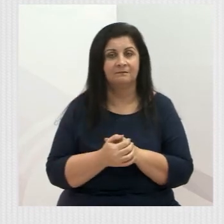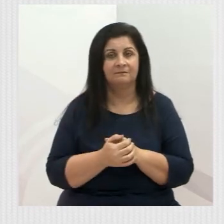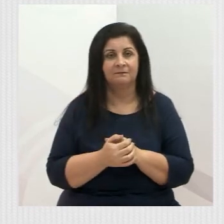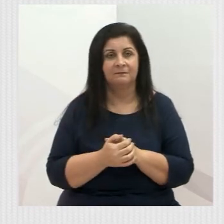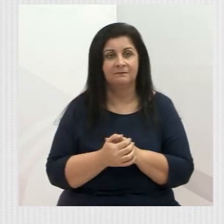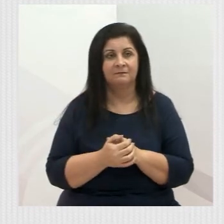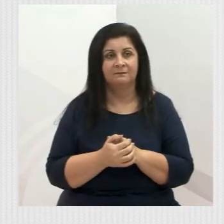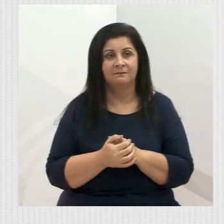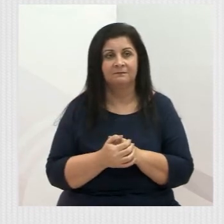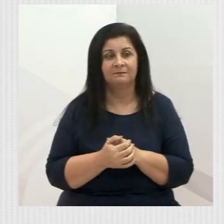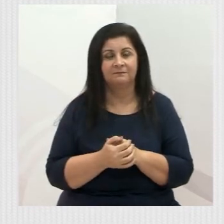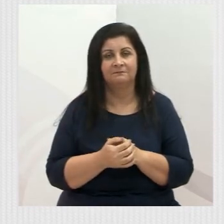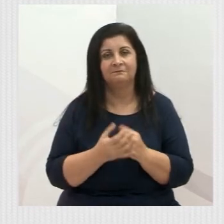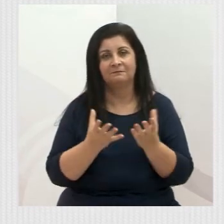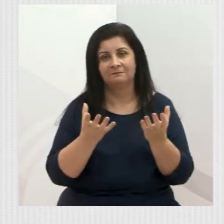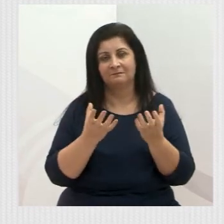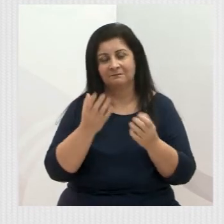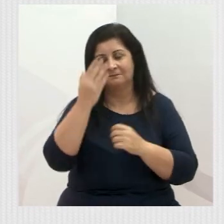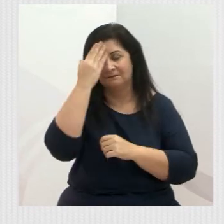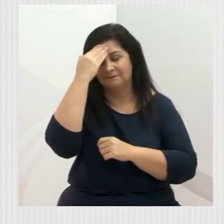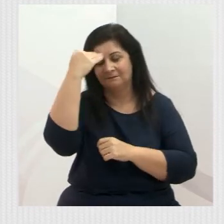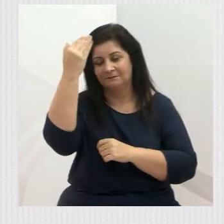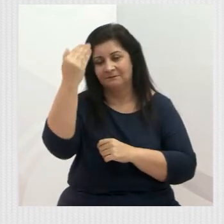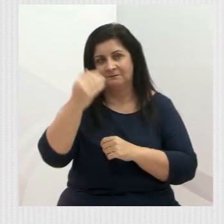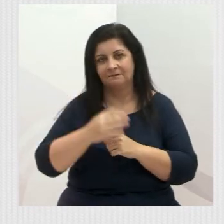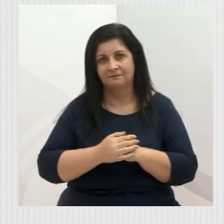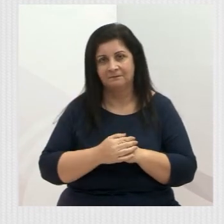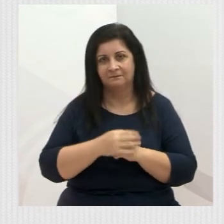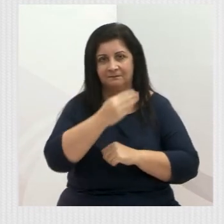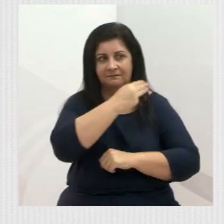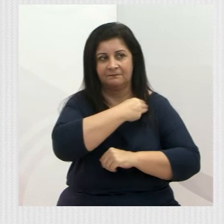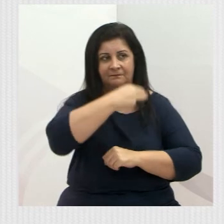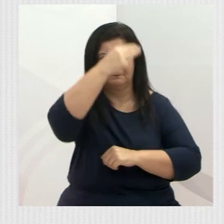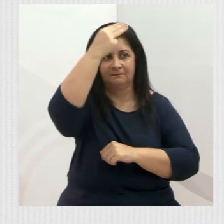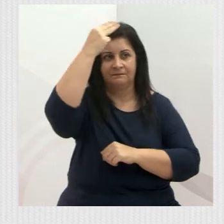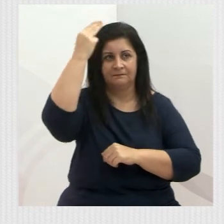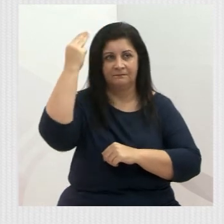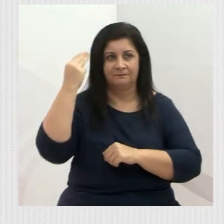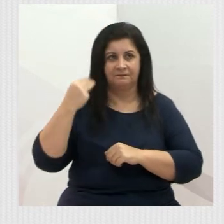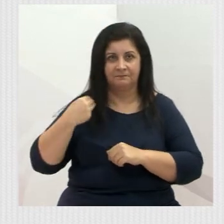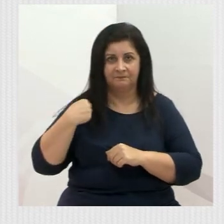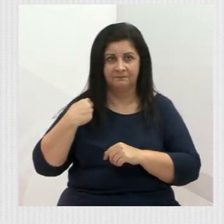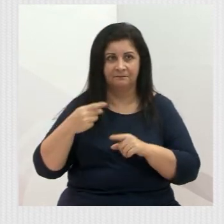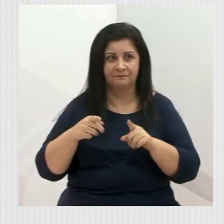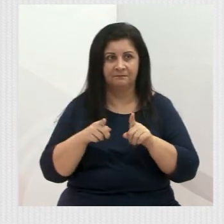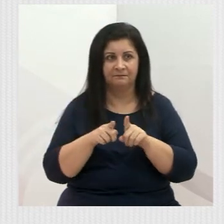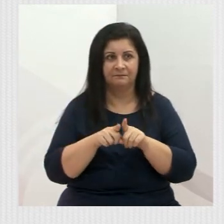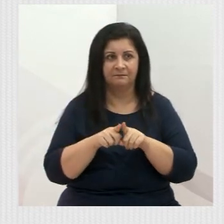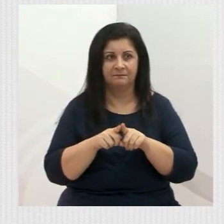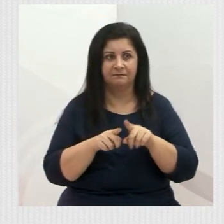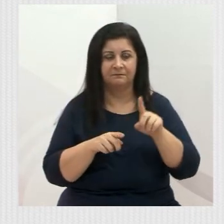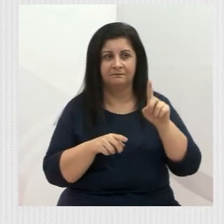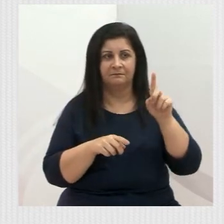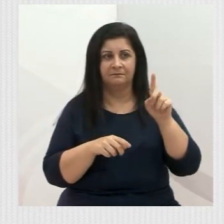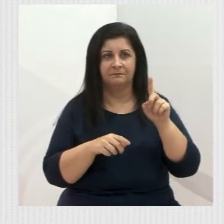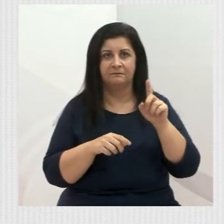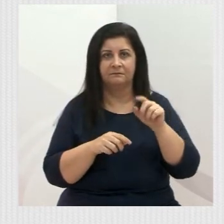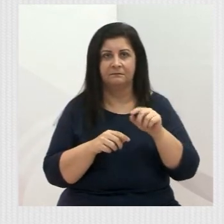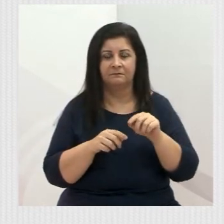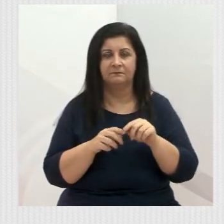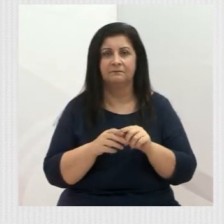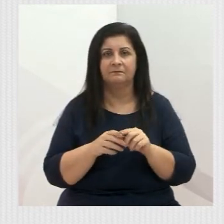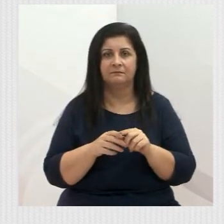fazer uma homenagem à nossa mãe, Maria Santíssima, à minha mãe, aquela que eu escolhi como intercessora,